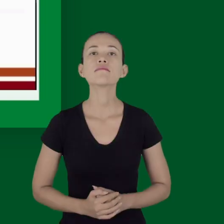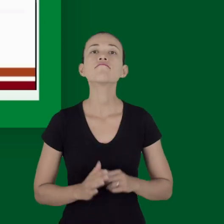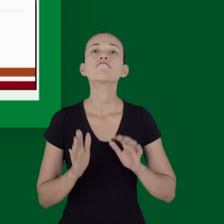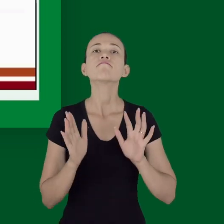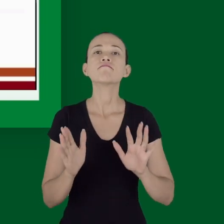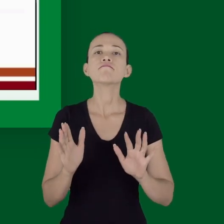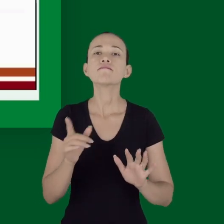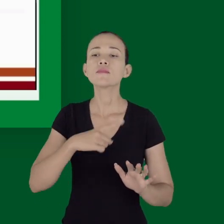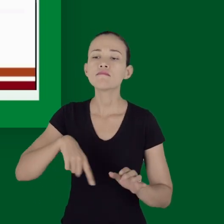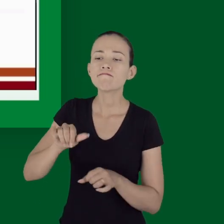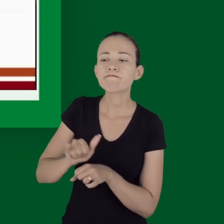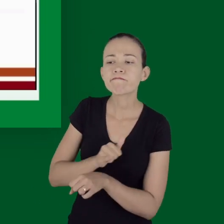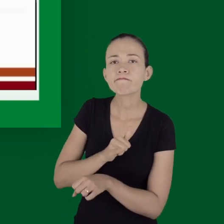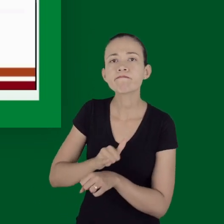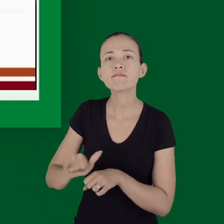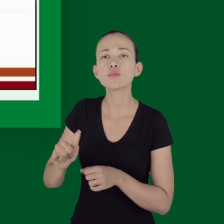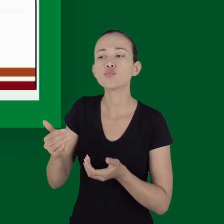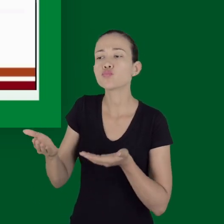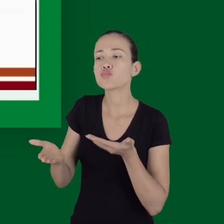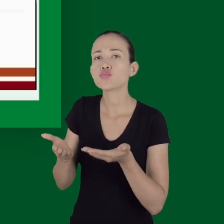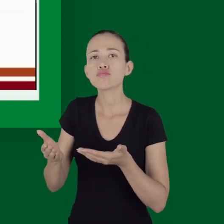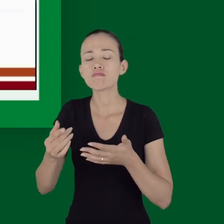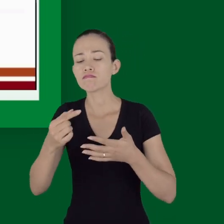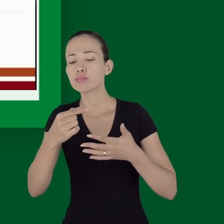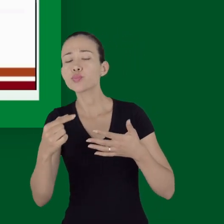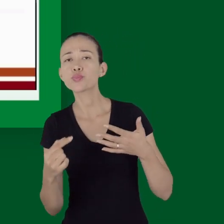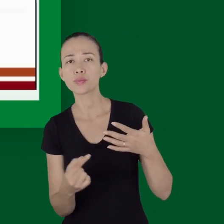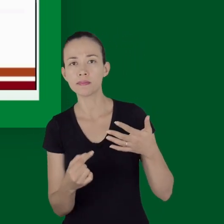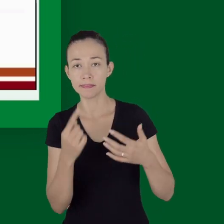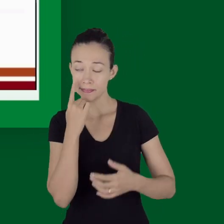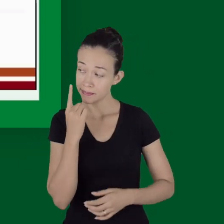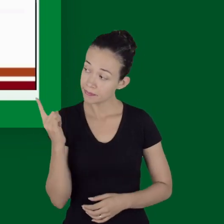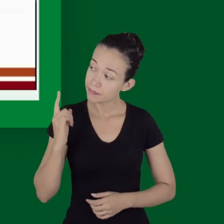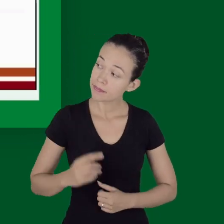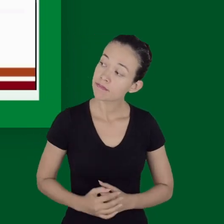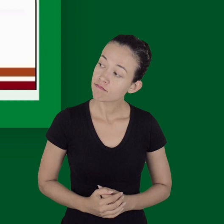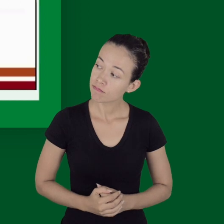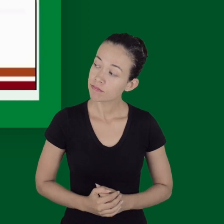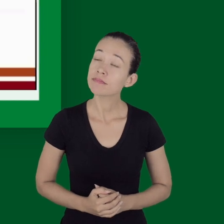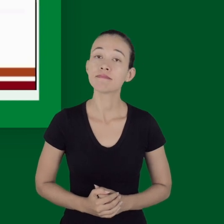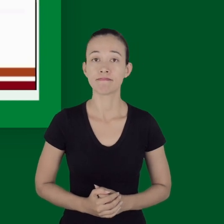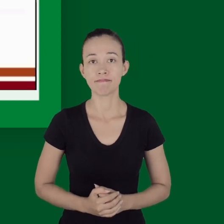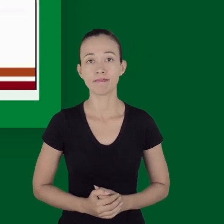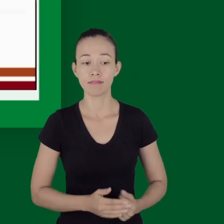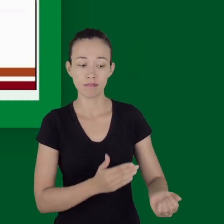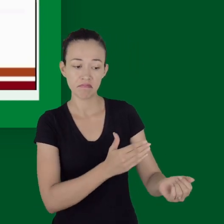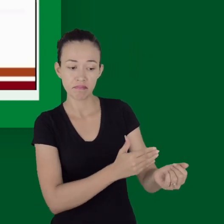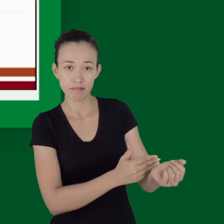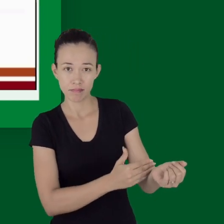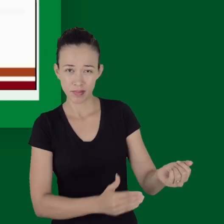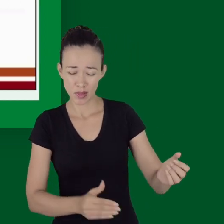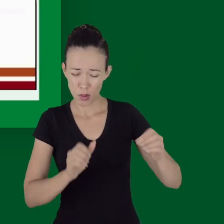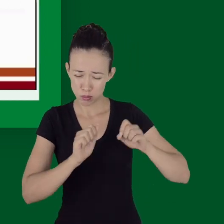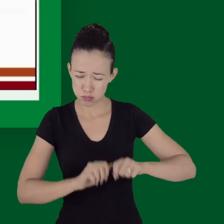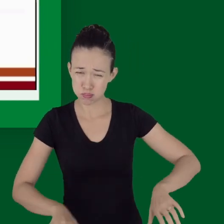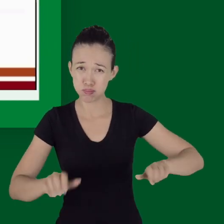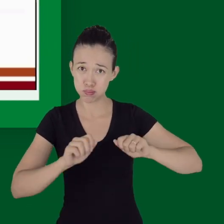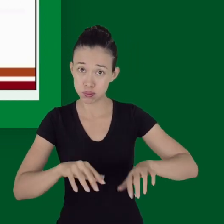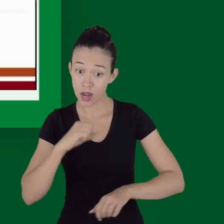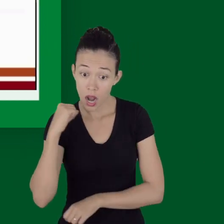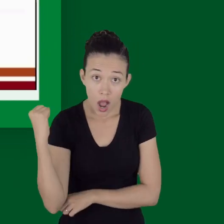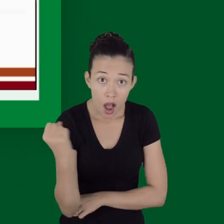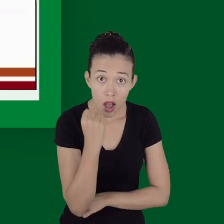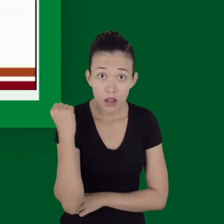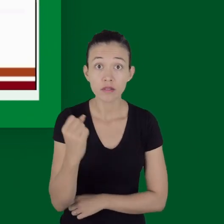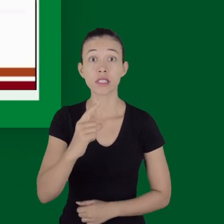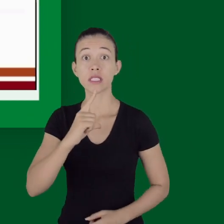Como é que a gente vai manejar? Quais são as etapas de manejo do choque, né? A primeira é o controle de qualquer hemorragia